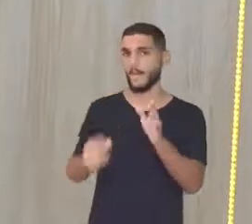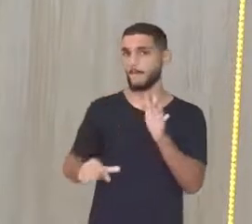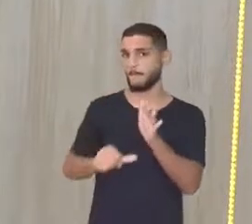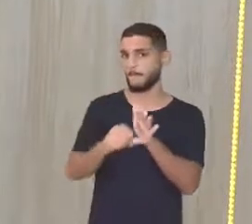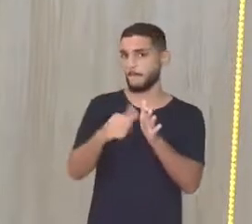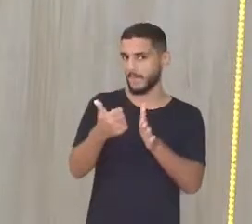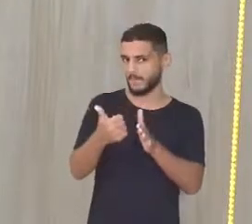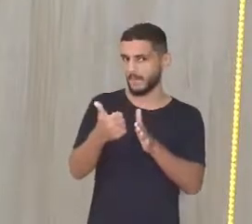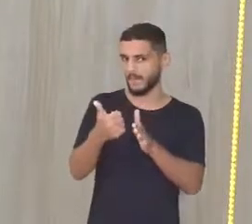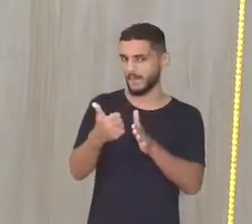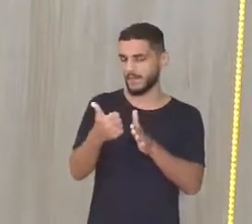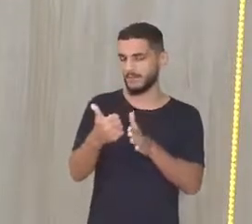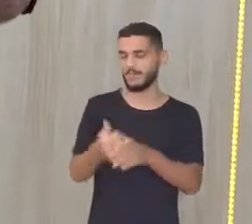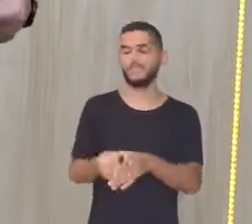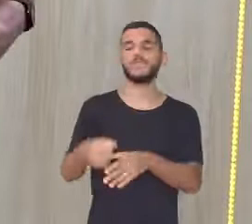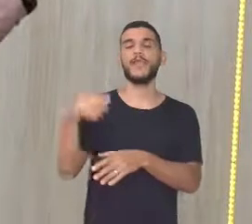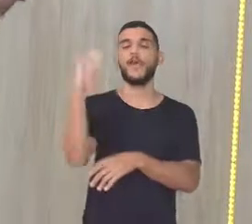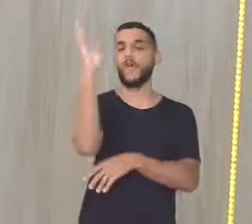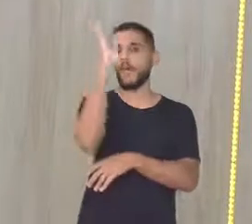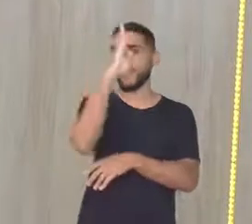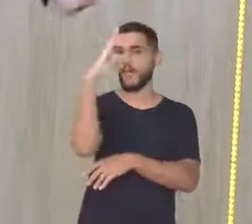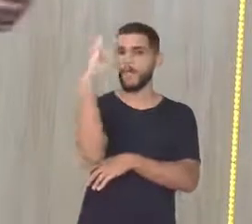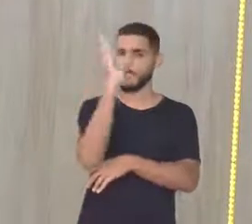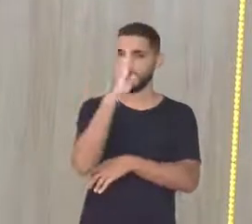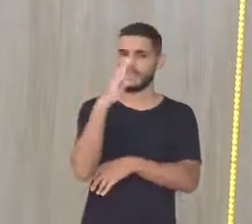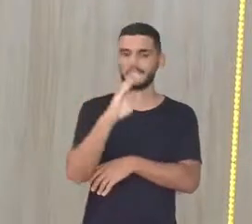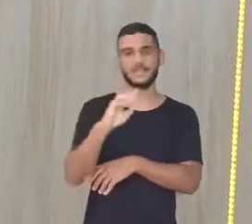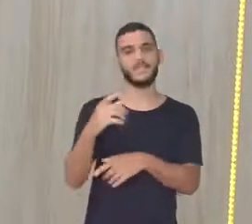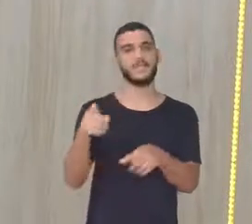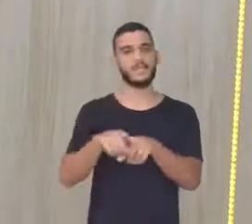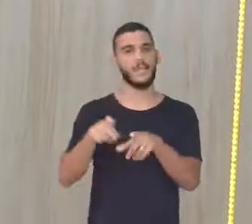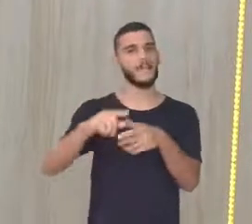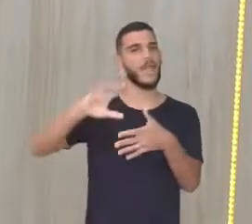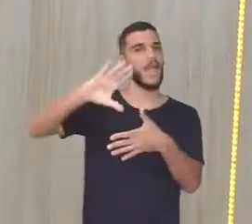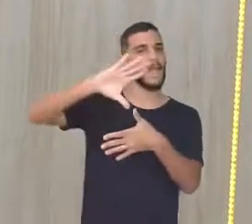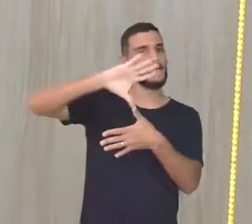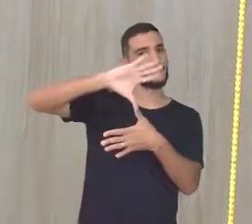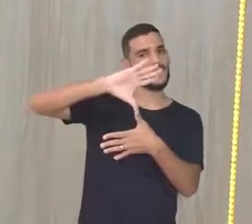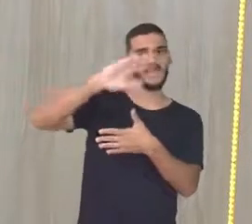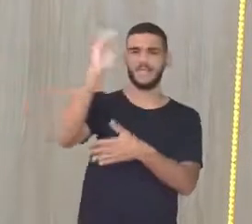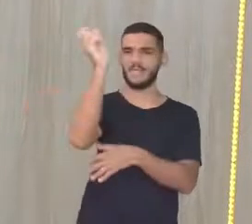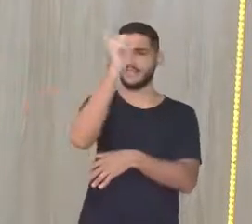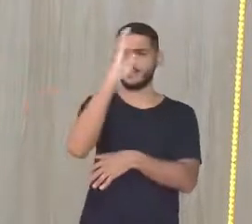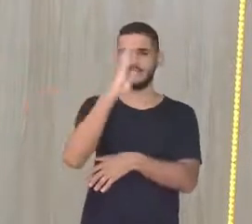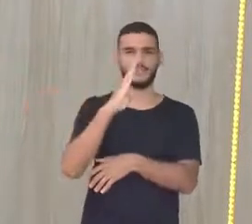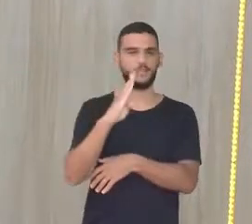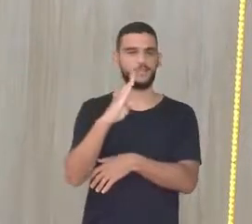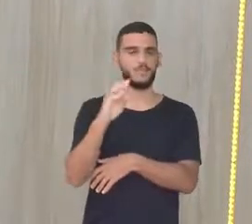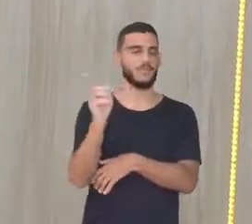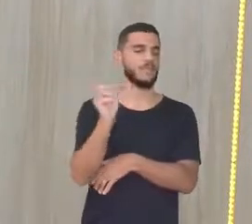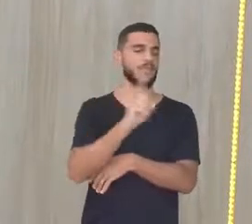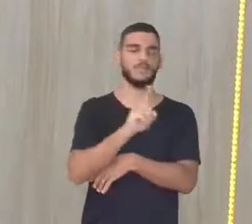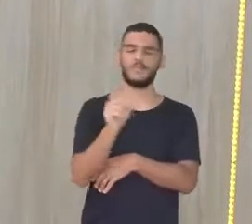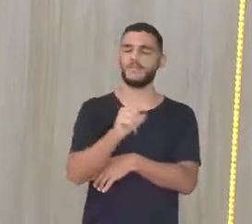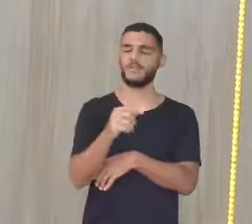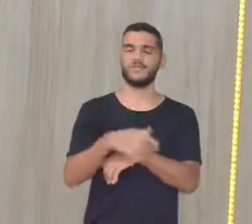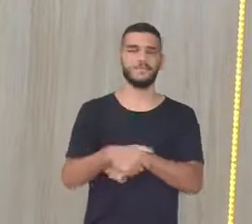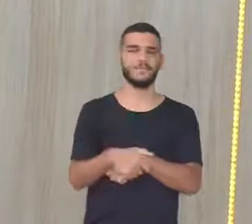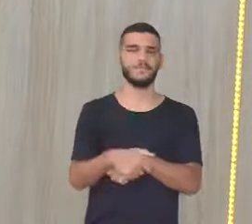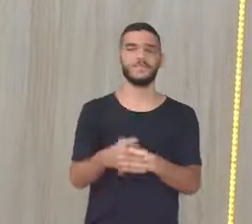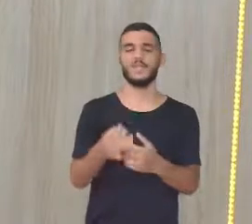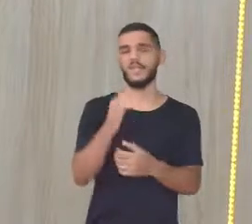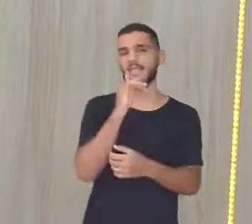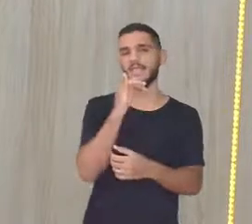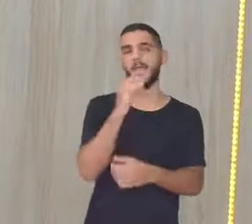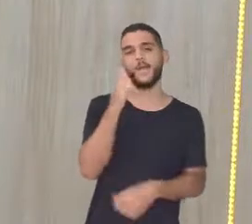Não foi descoberto E nem a América Foi descoberta Por exemplo Vanessinha que mora em Goiânia Sabe que